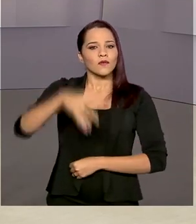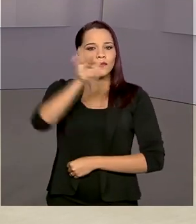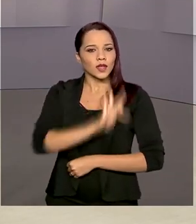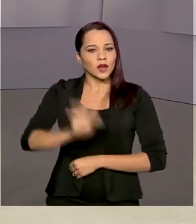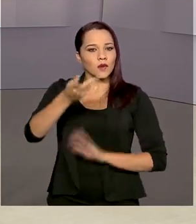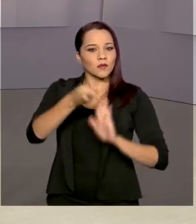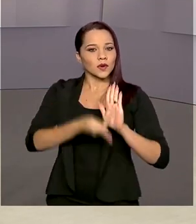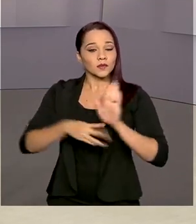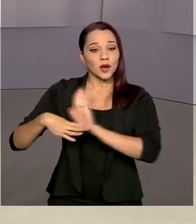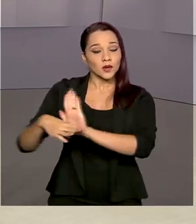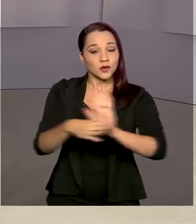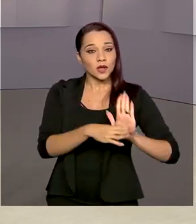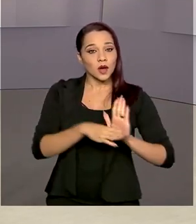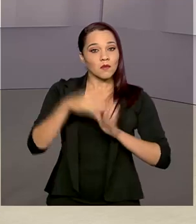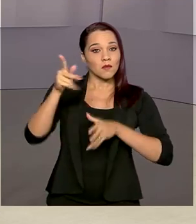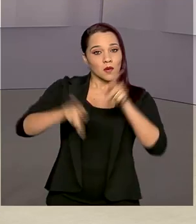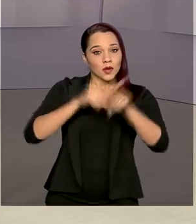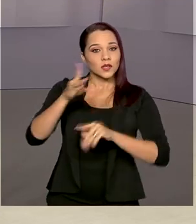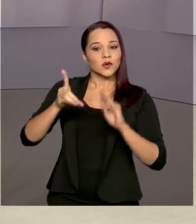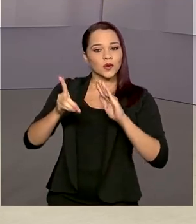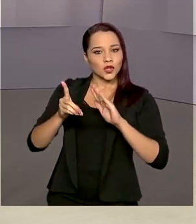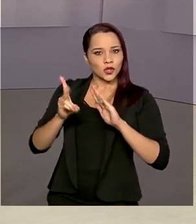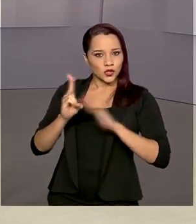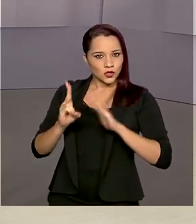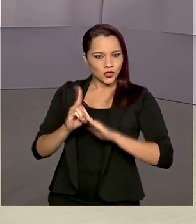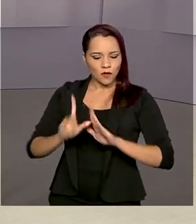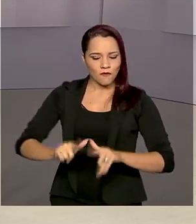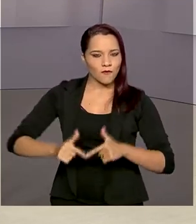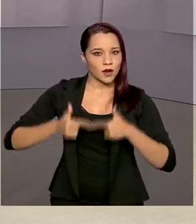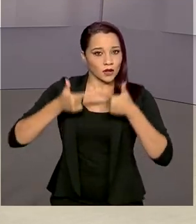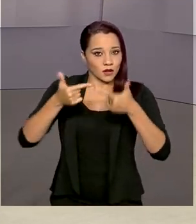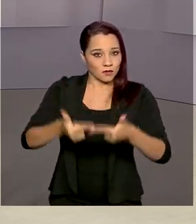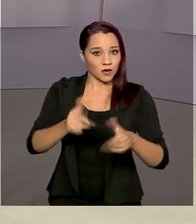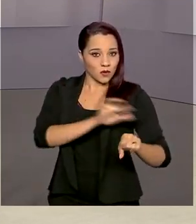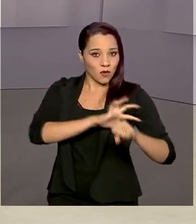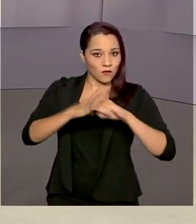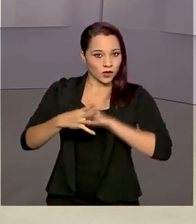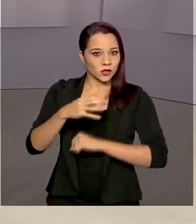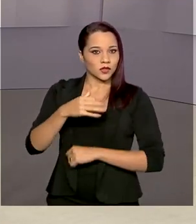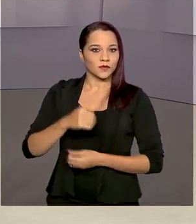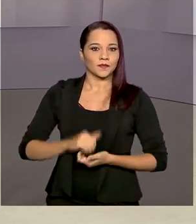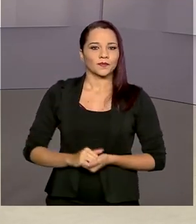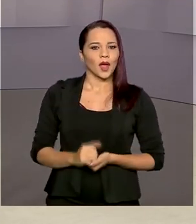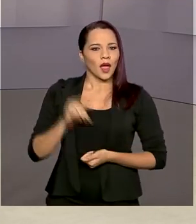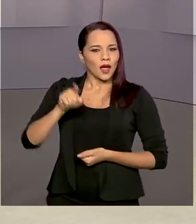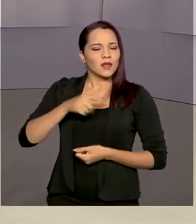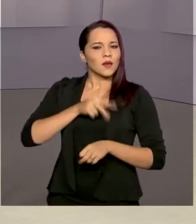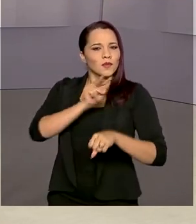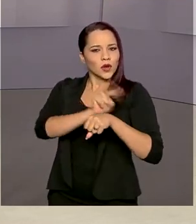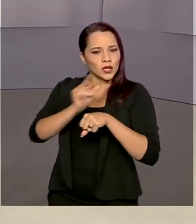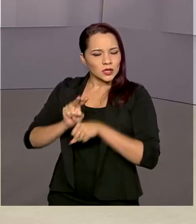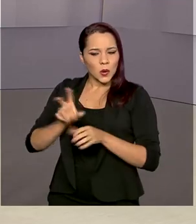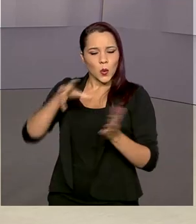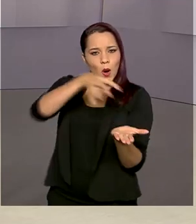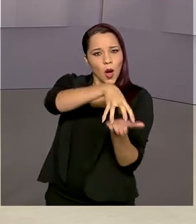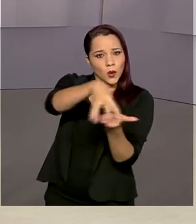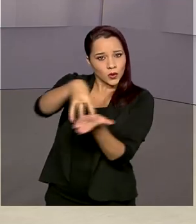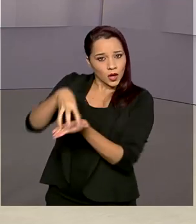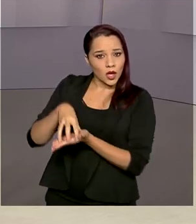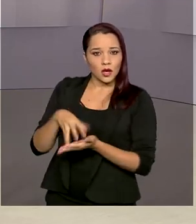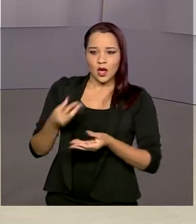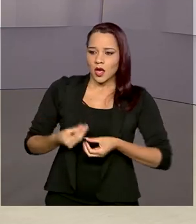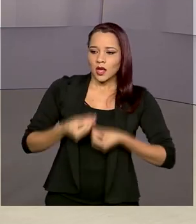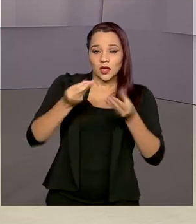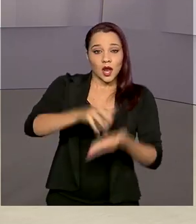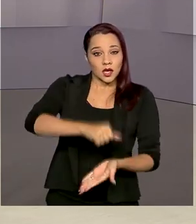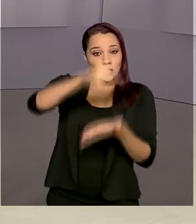para ajudar os povos indígenas no enfrentamento à Covid-19. São ações que vão desde a proteção das aldeias, entrega